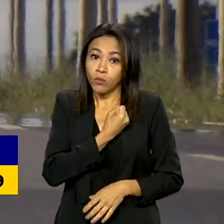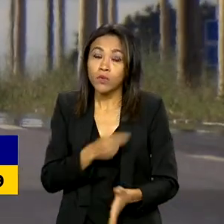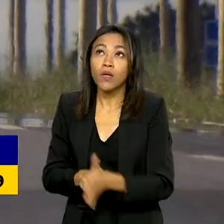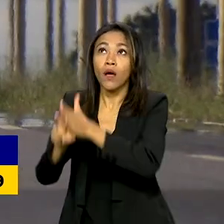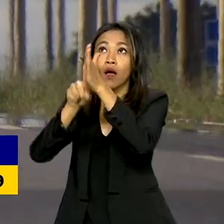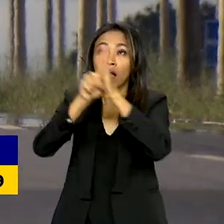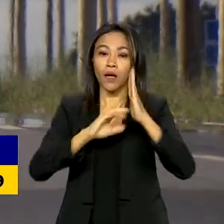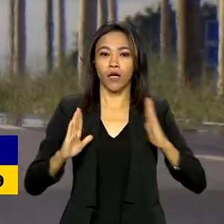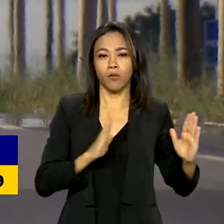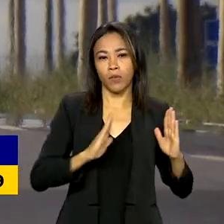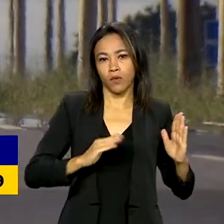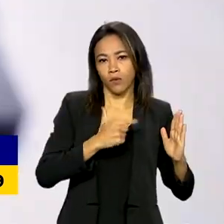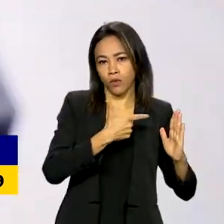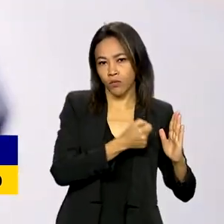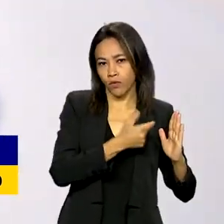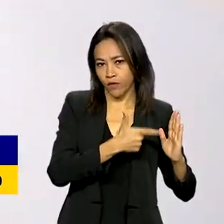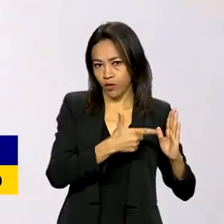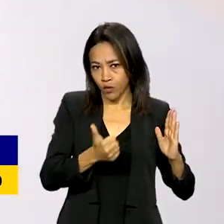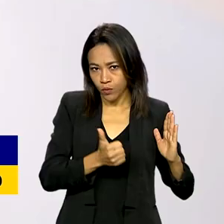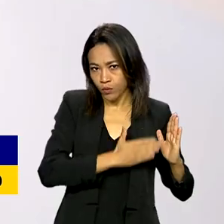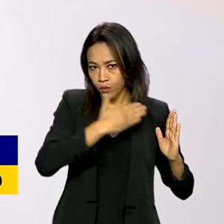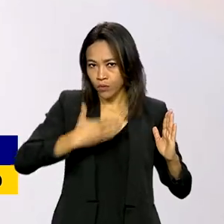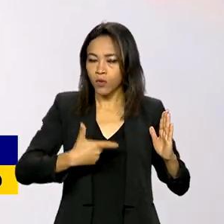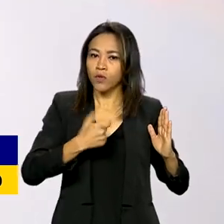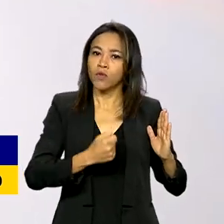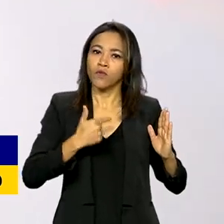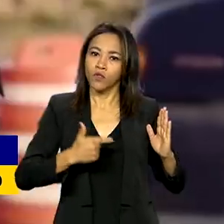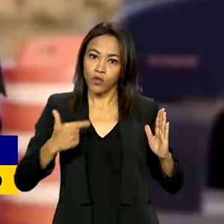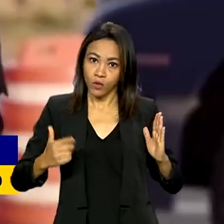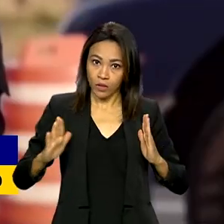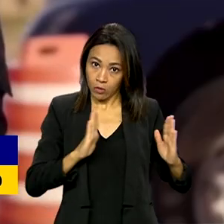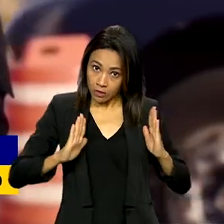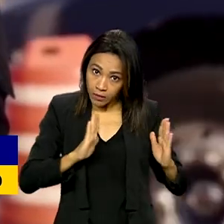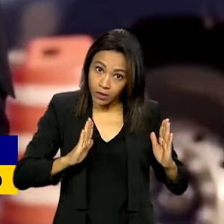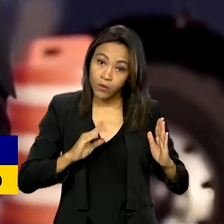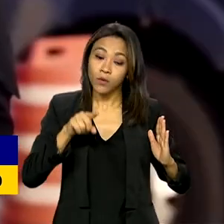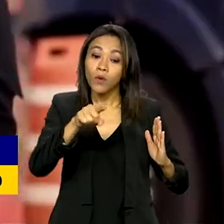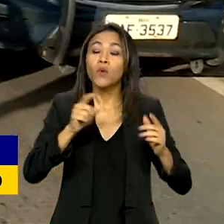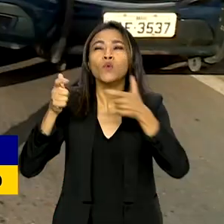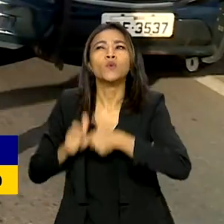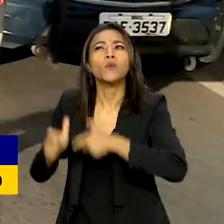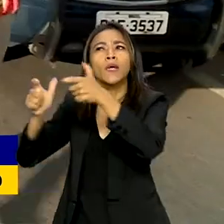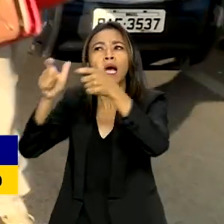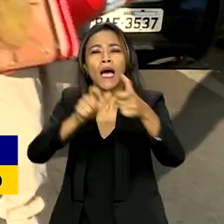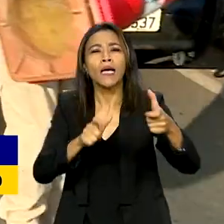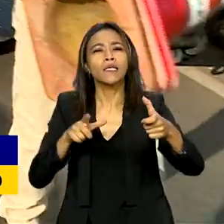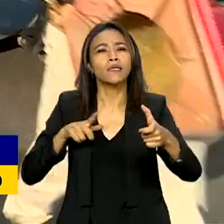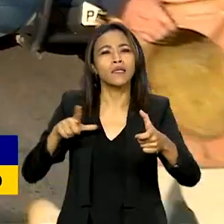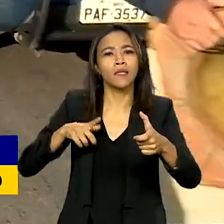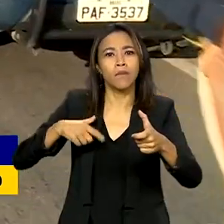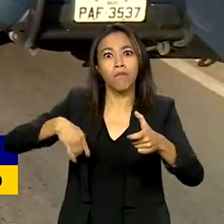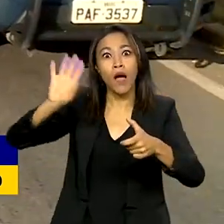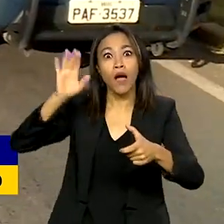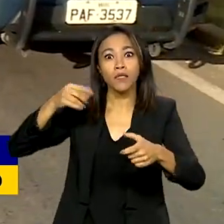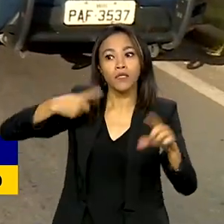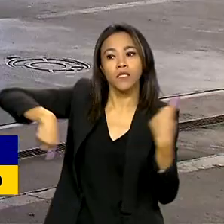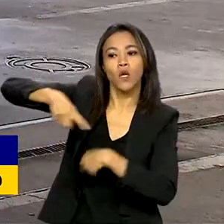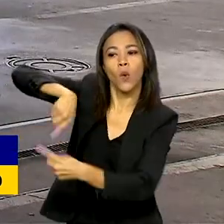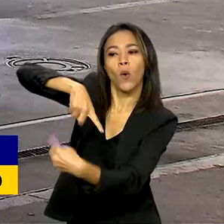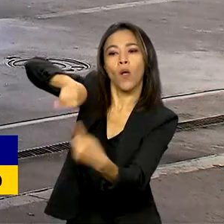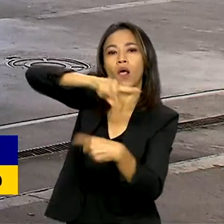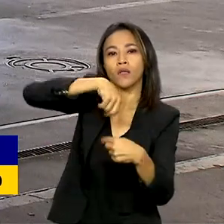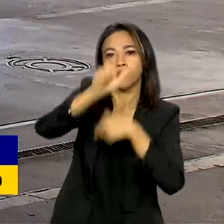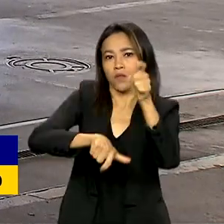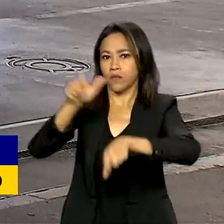2021-2022. Os pontos de vulnerabilidade para os menores são aqueles onde há maior circulação de pessoas,